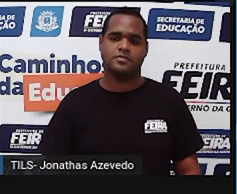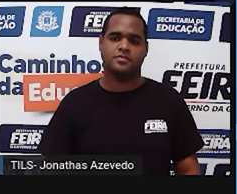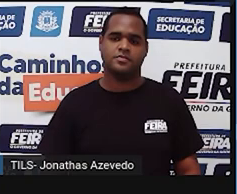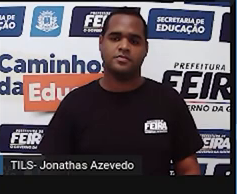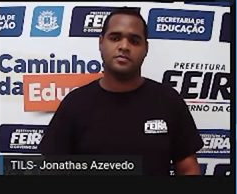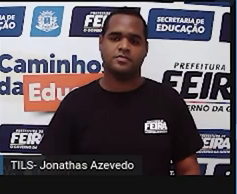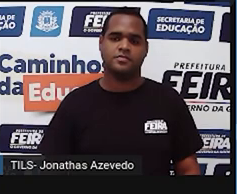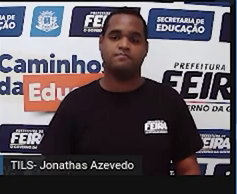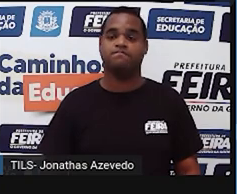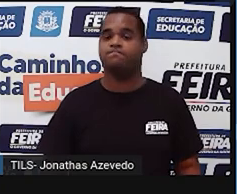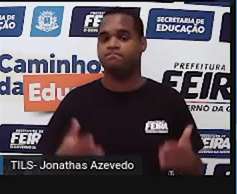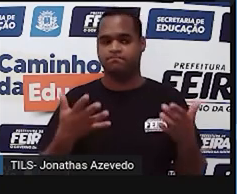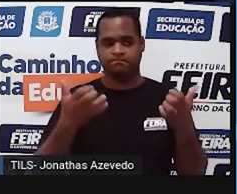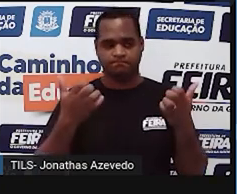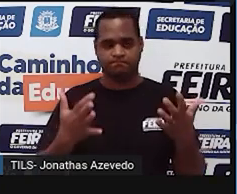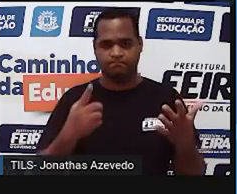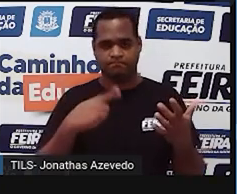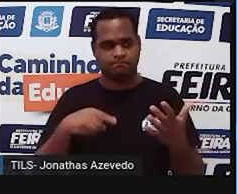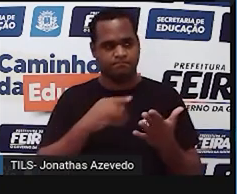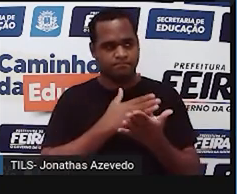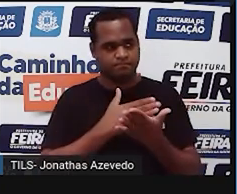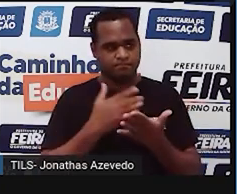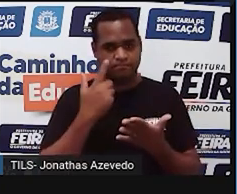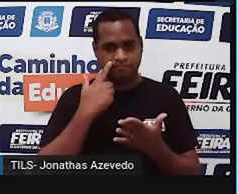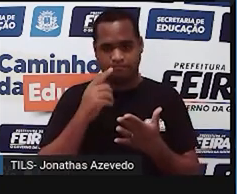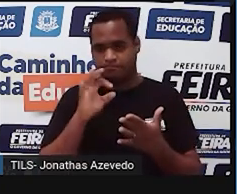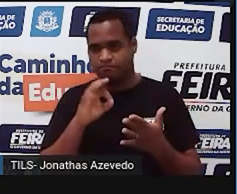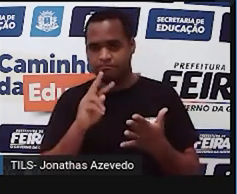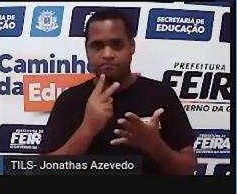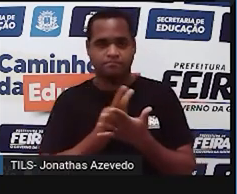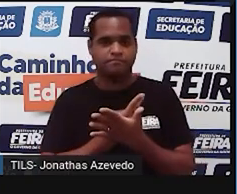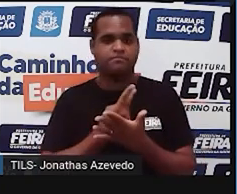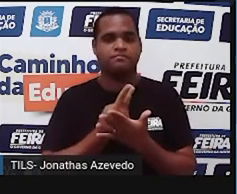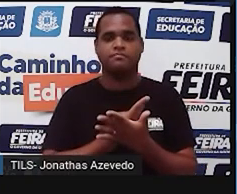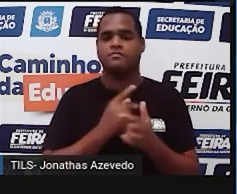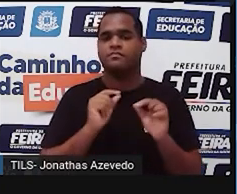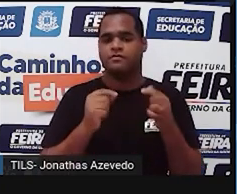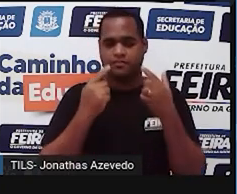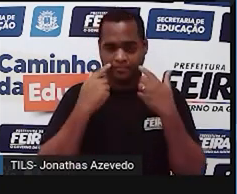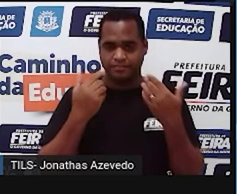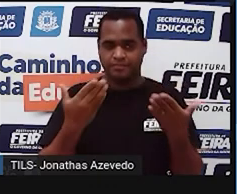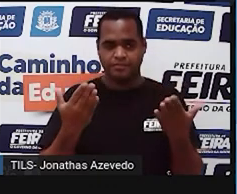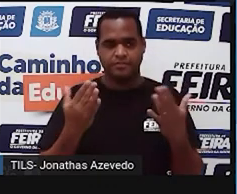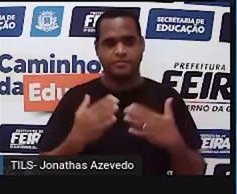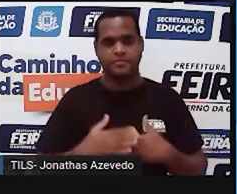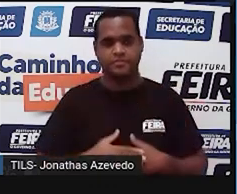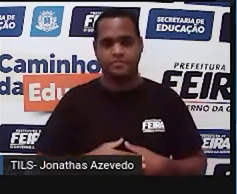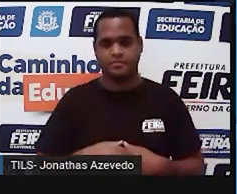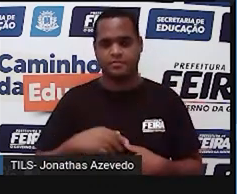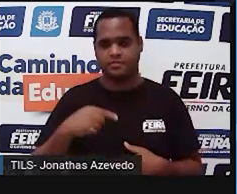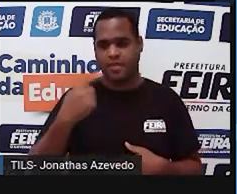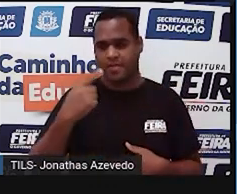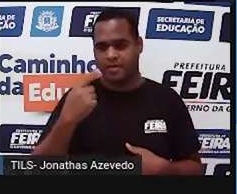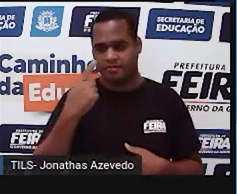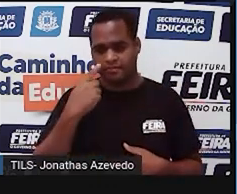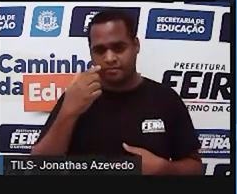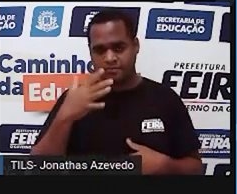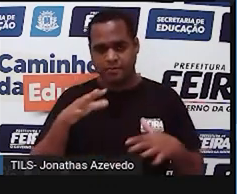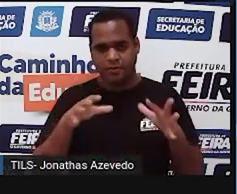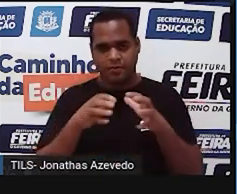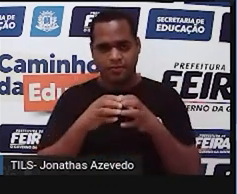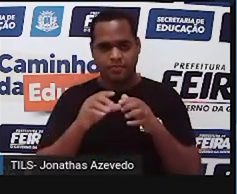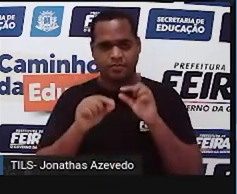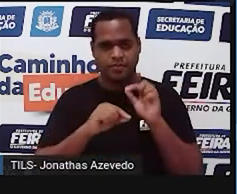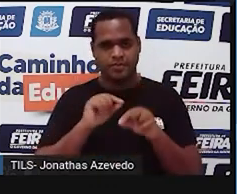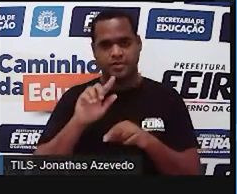Agora vamos lá iniciar a nossa correção. Então, vamos lá. Primeira questão. O conjunto de genes de um